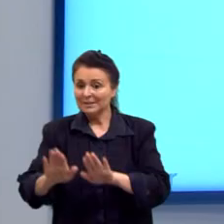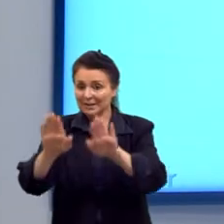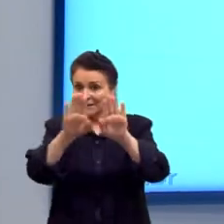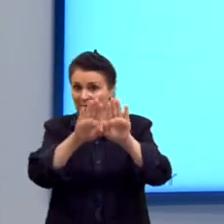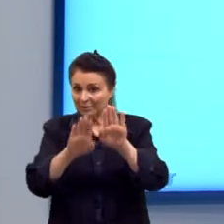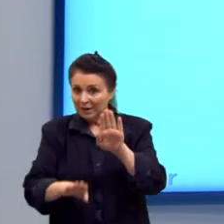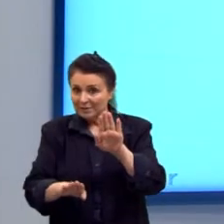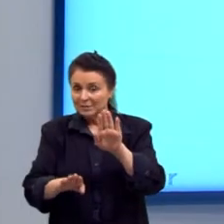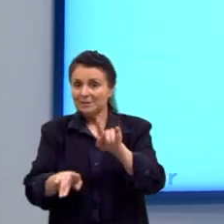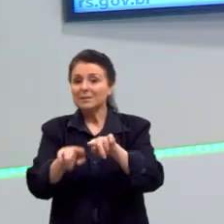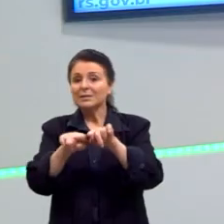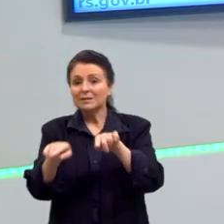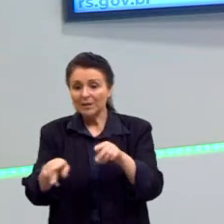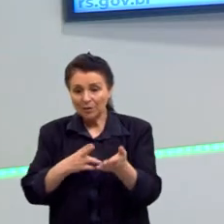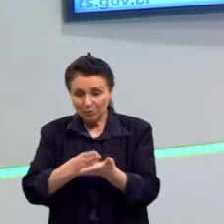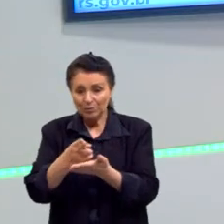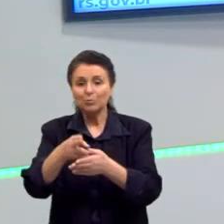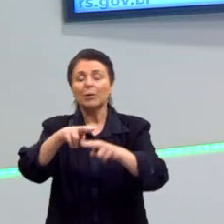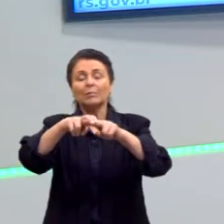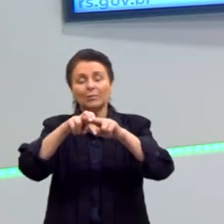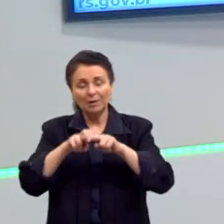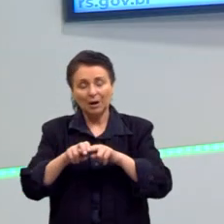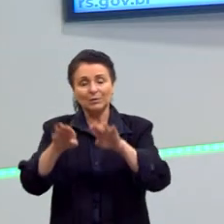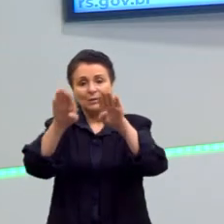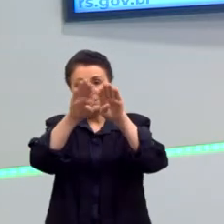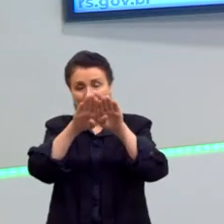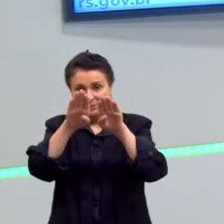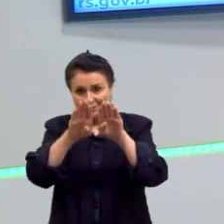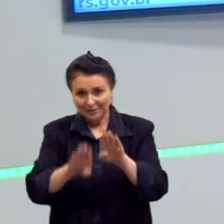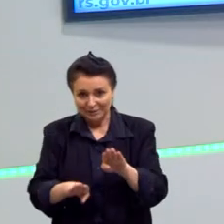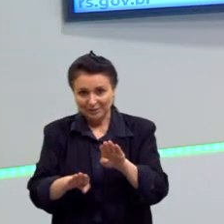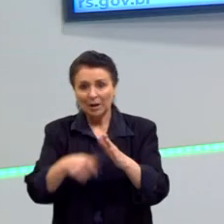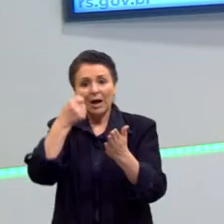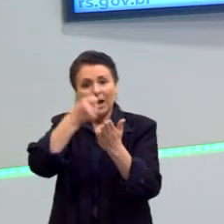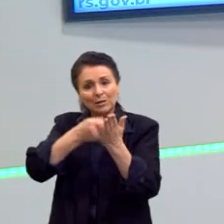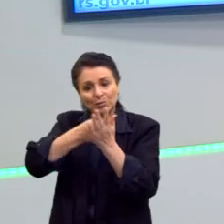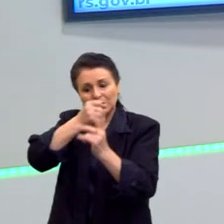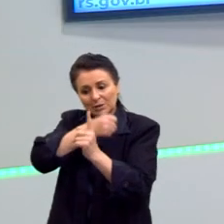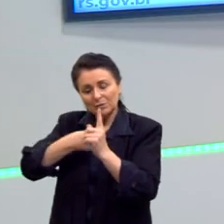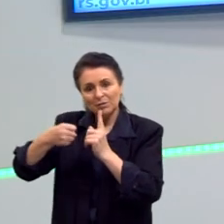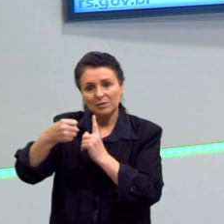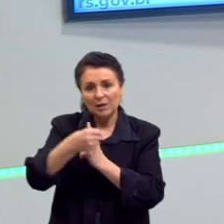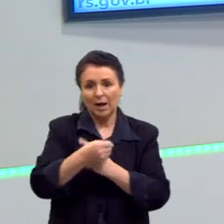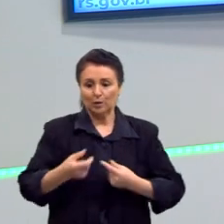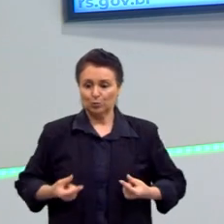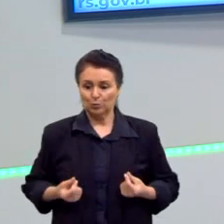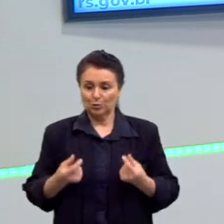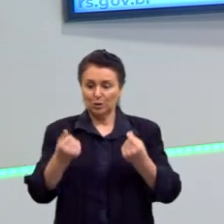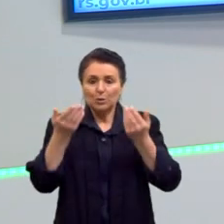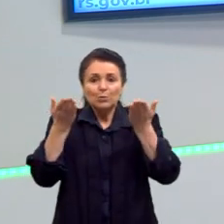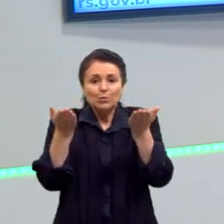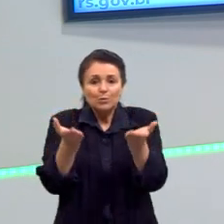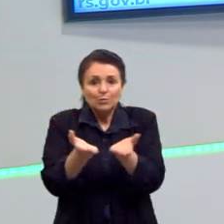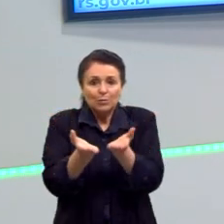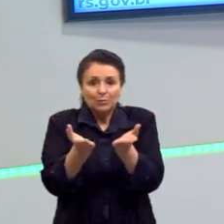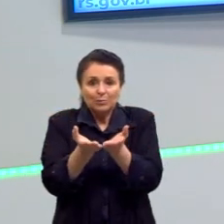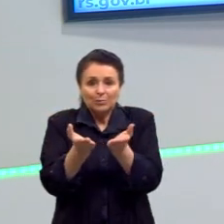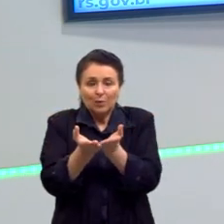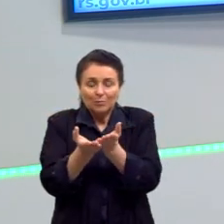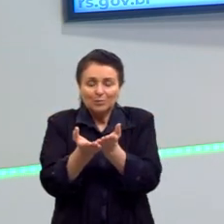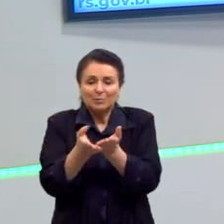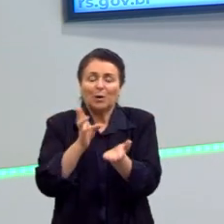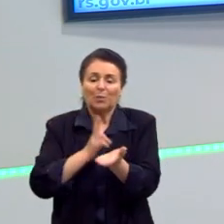essa... Amortece as lutas sociais entre os mais ricos e os mais pobres para justamente manter essa